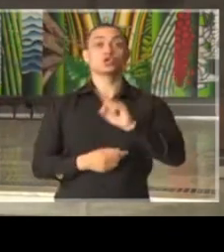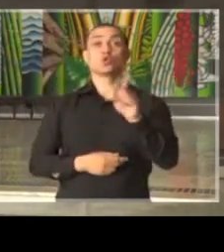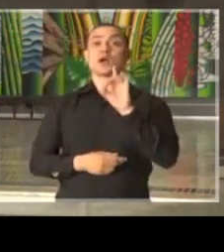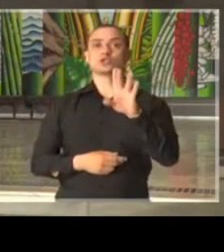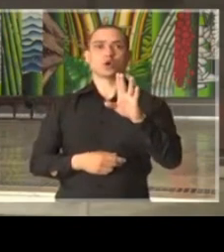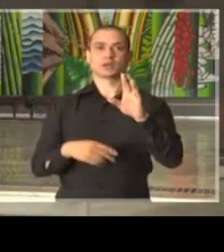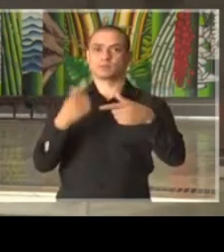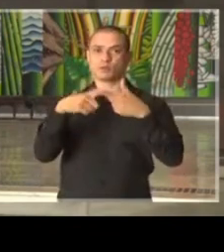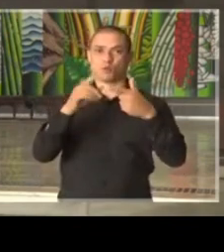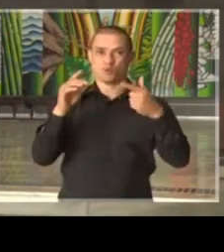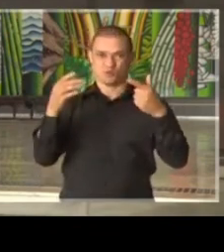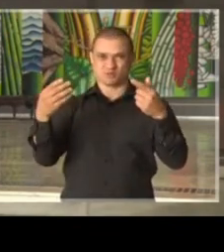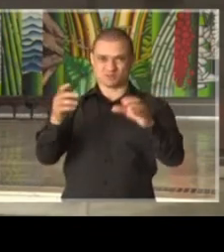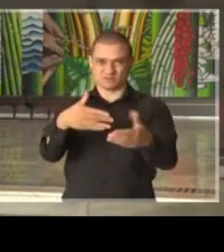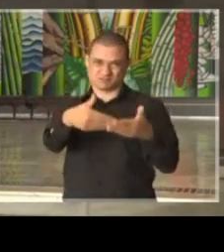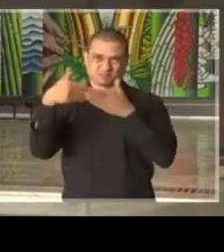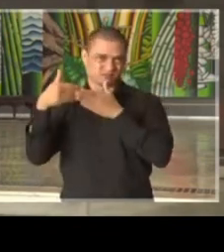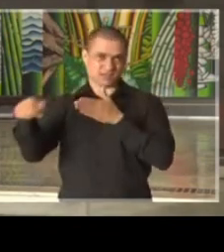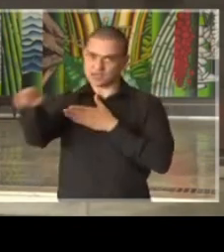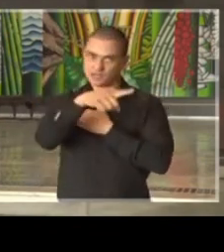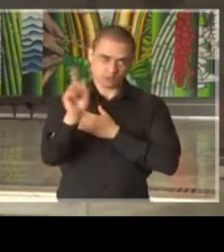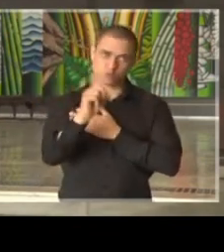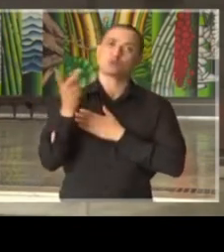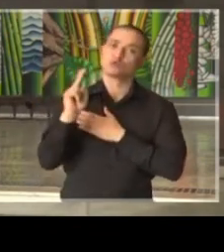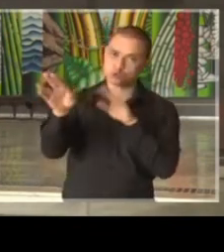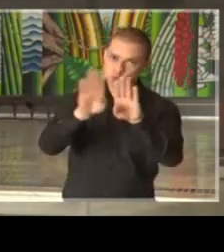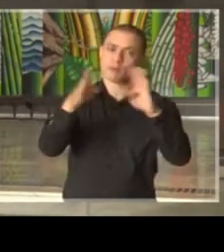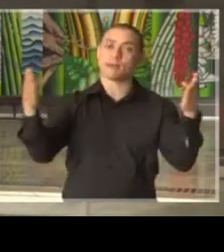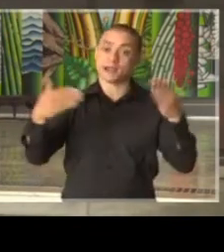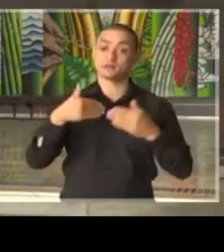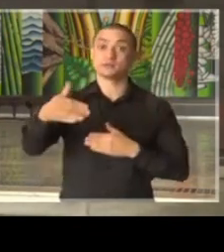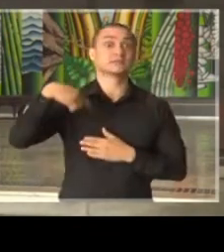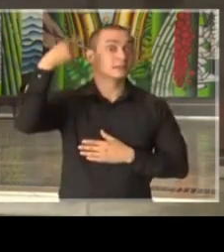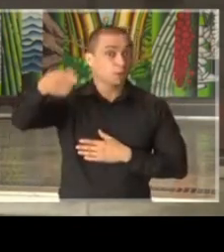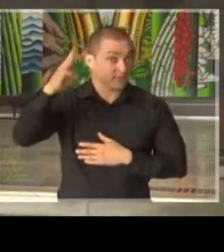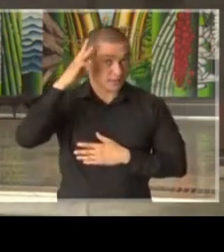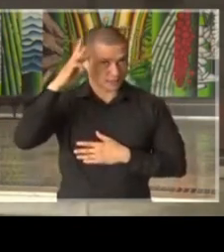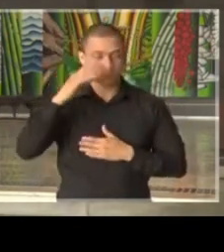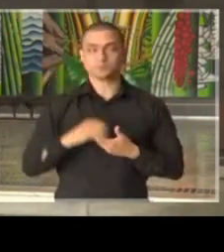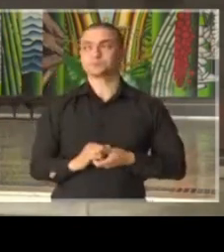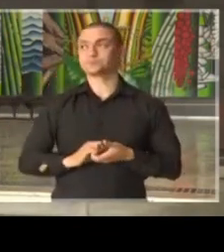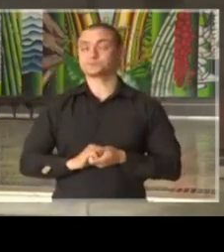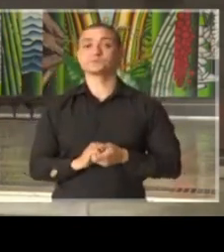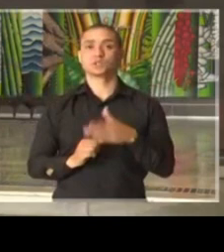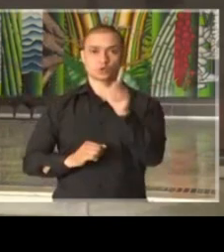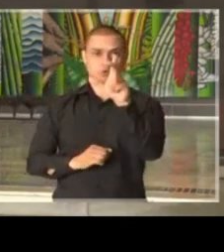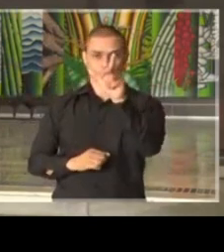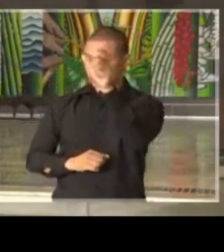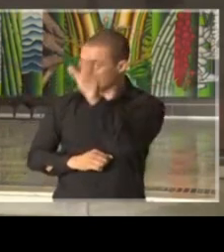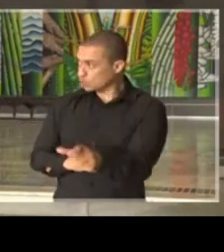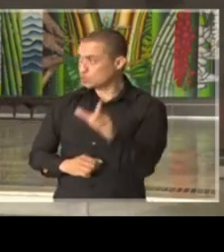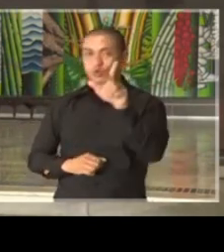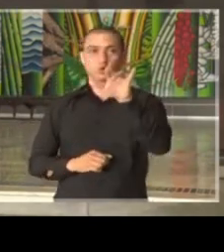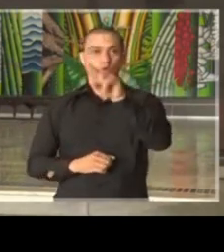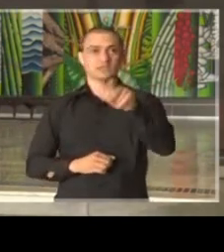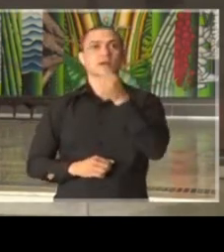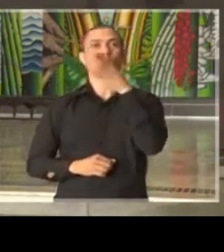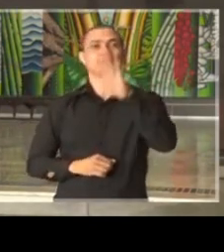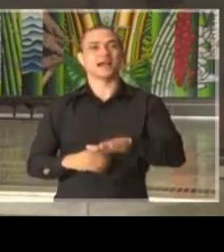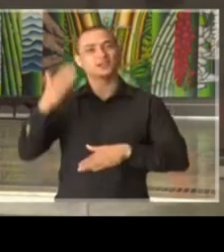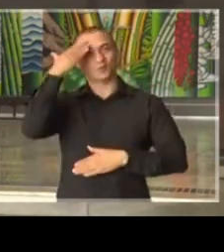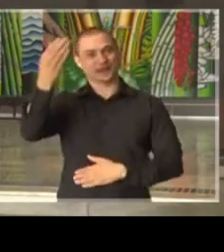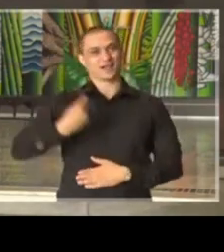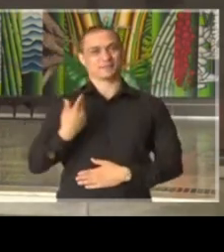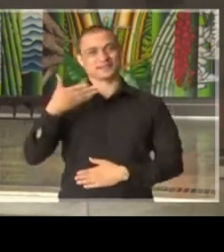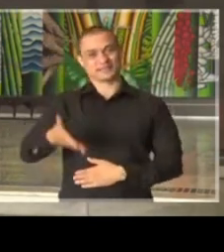afetados pela quarentena que acabamos de decretar, valida a partir da próxima terça-feira. Luísa, boa tarde, obrigado pela presença, obrigado